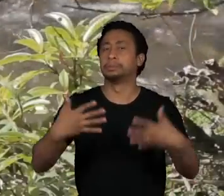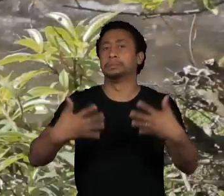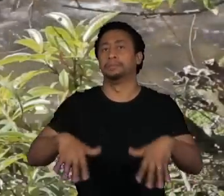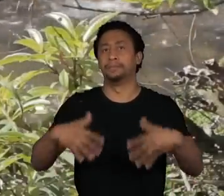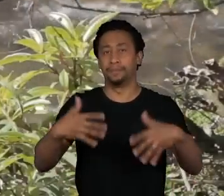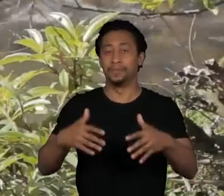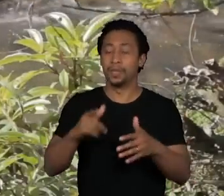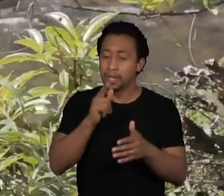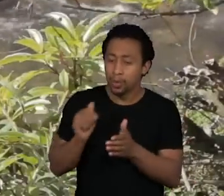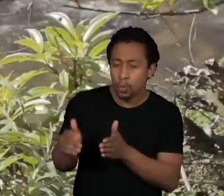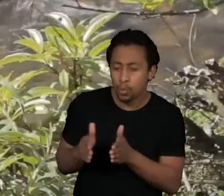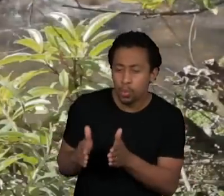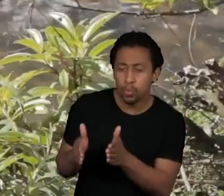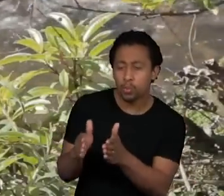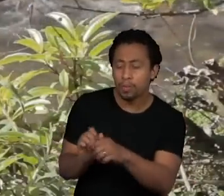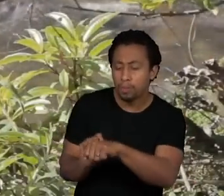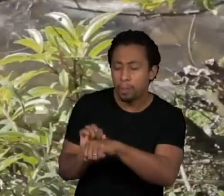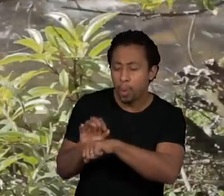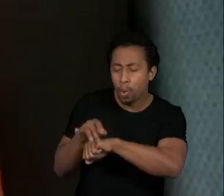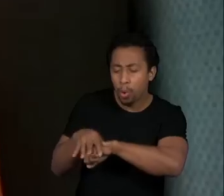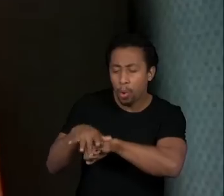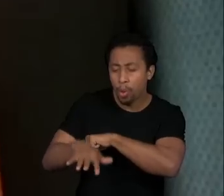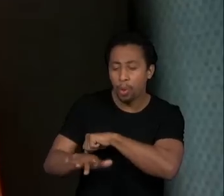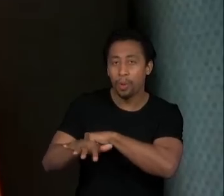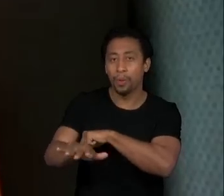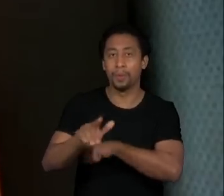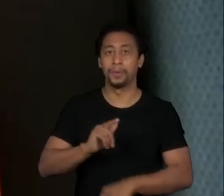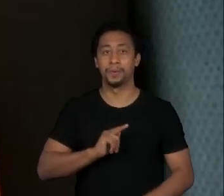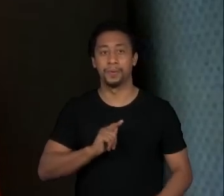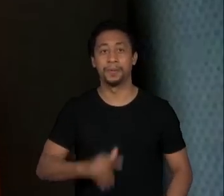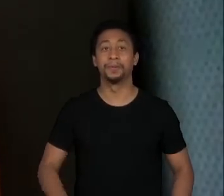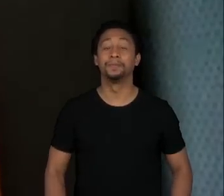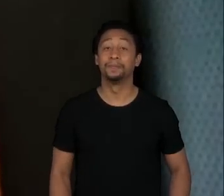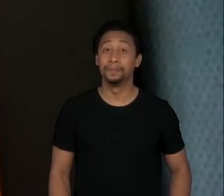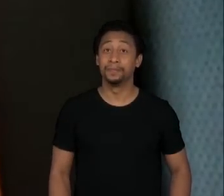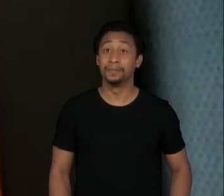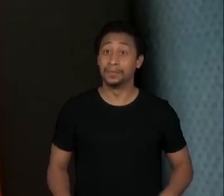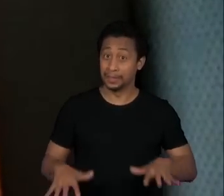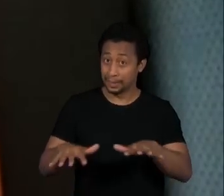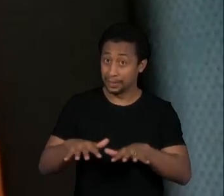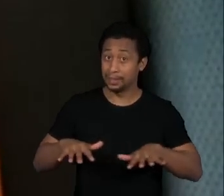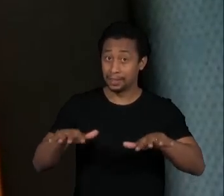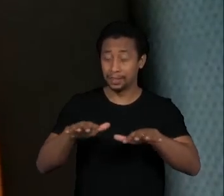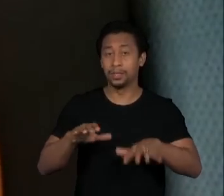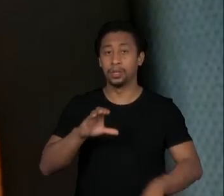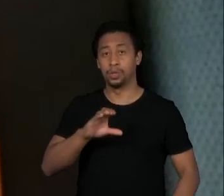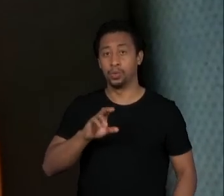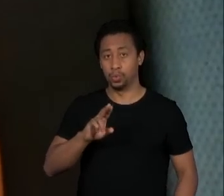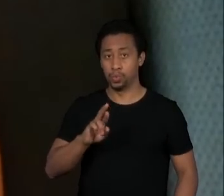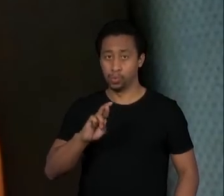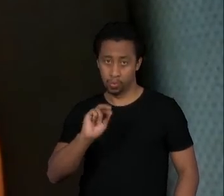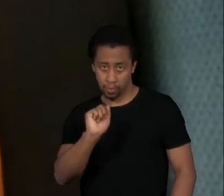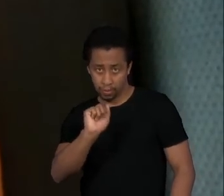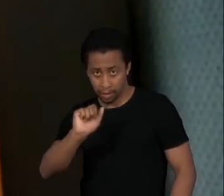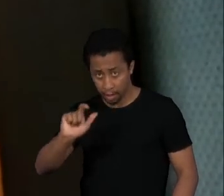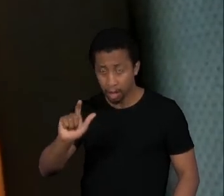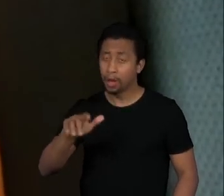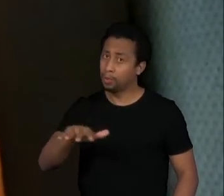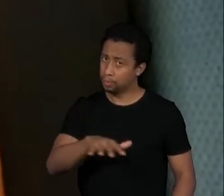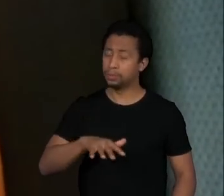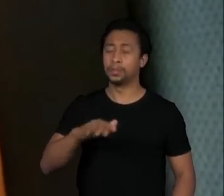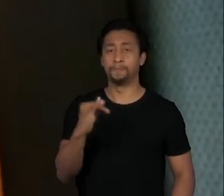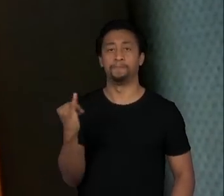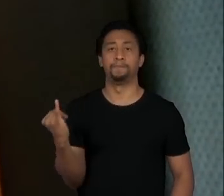em nascentes. A Serra do Curral ainda é esse grande bolsão de área verde, fazendo como meio que um anel mesmo